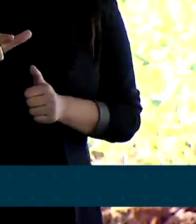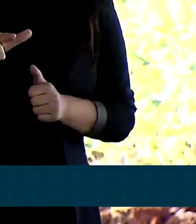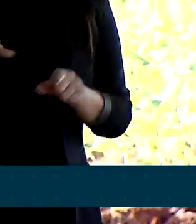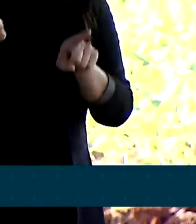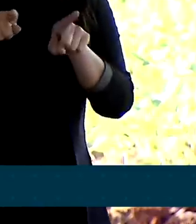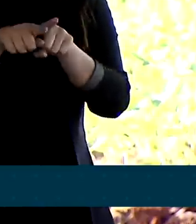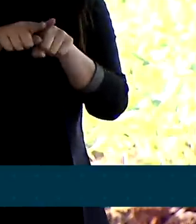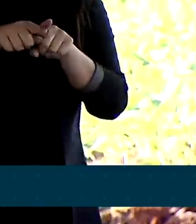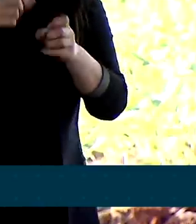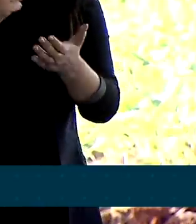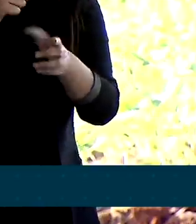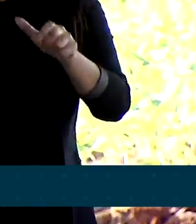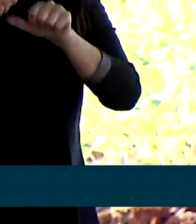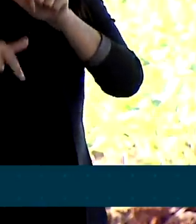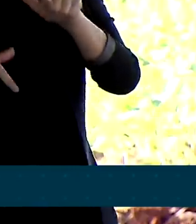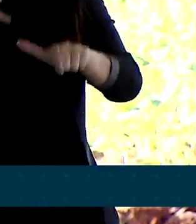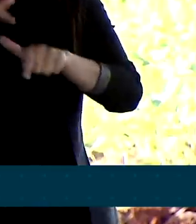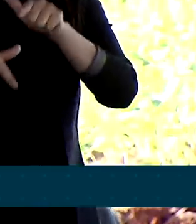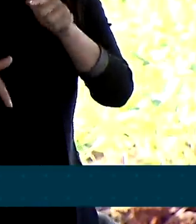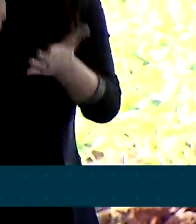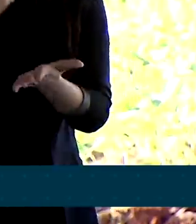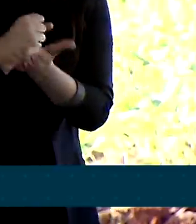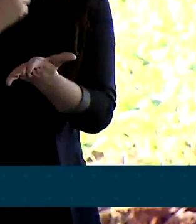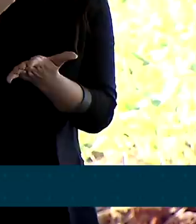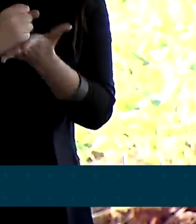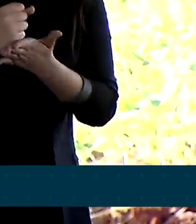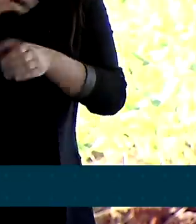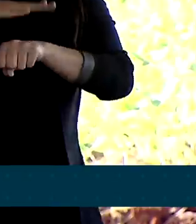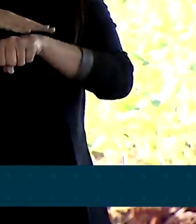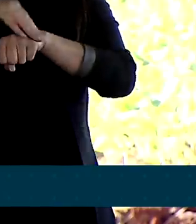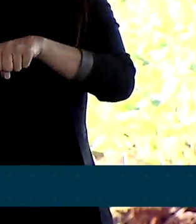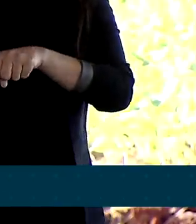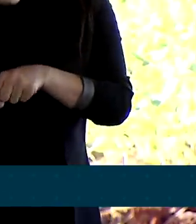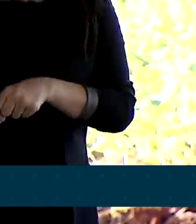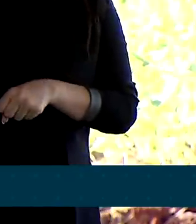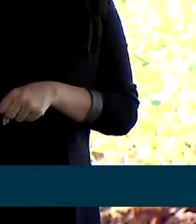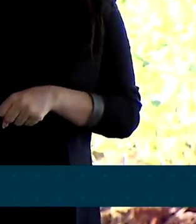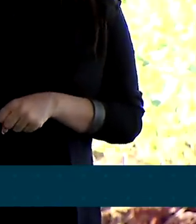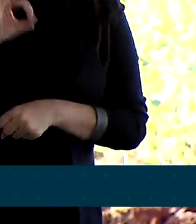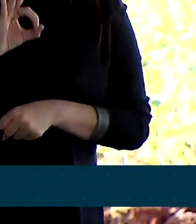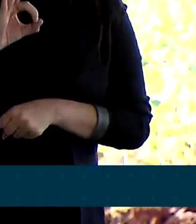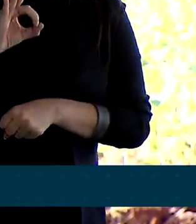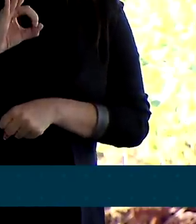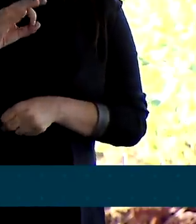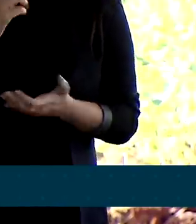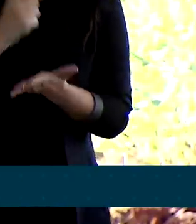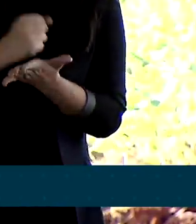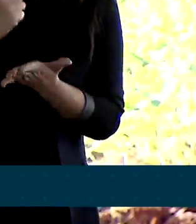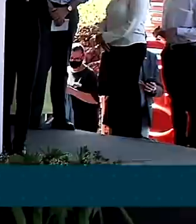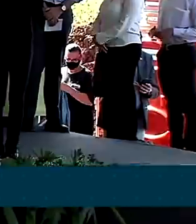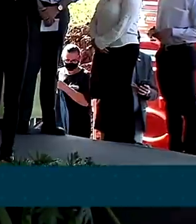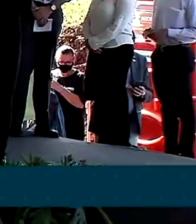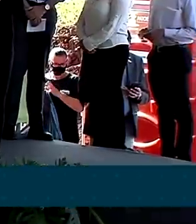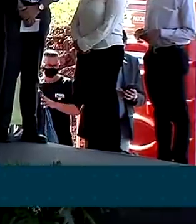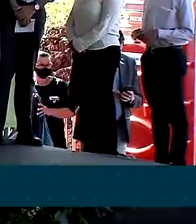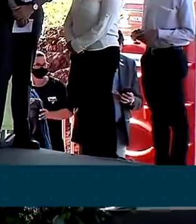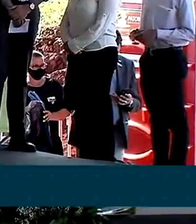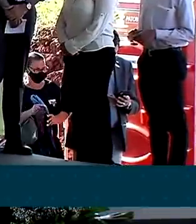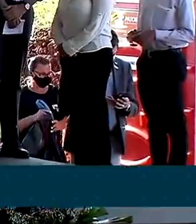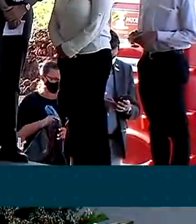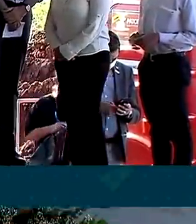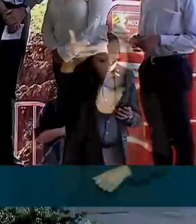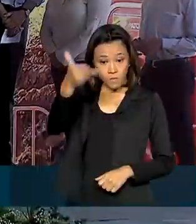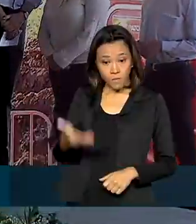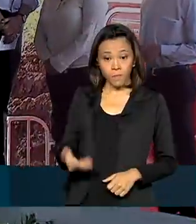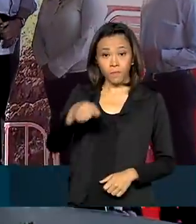indicadores de emprego e renda crescem 20% acima daqueles que estão, dos municípios que estão em volta. E o ministro